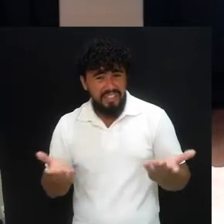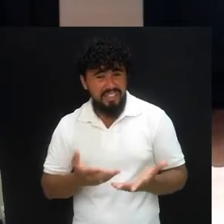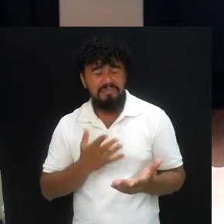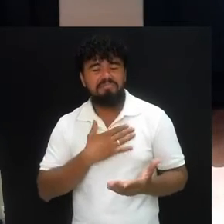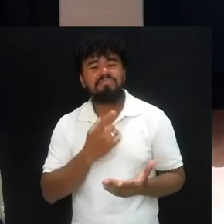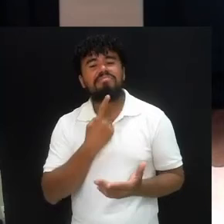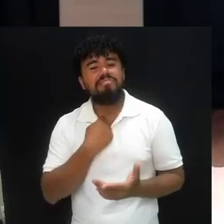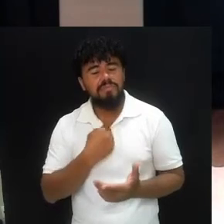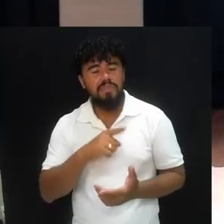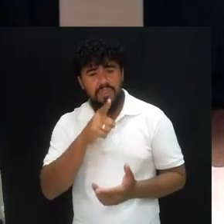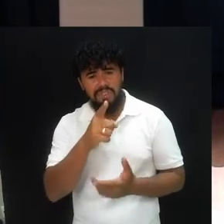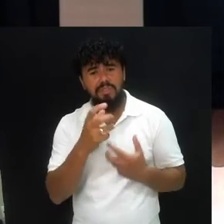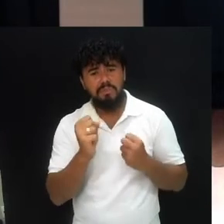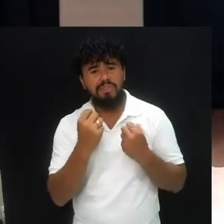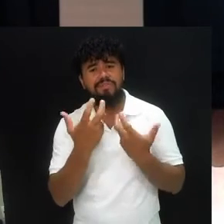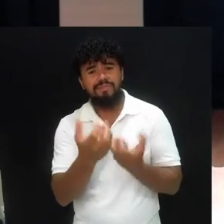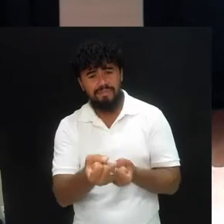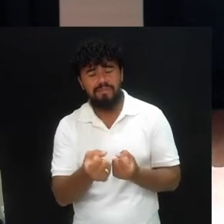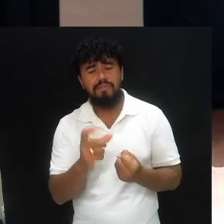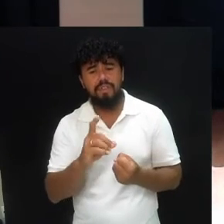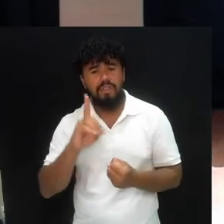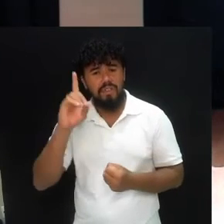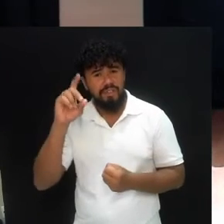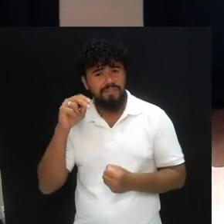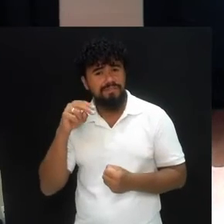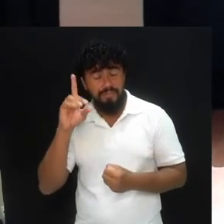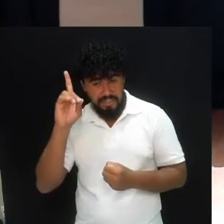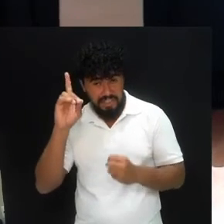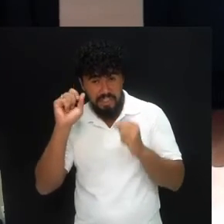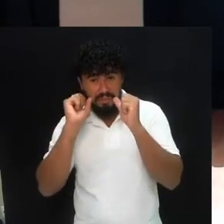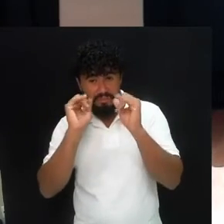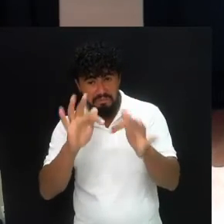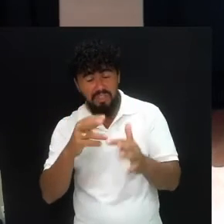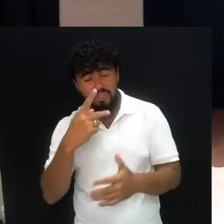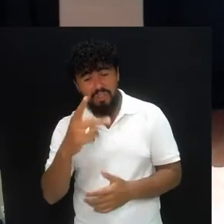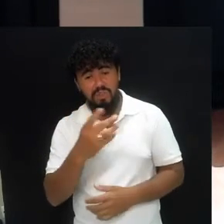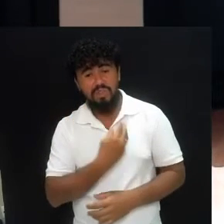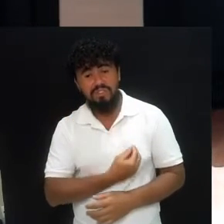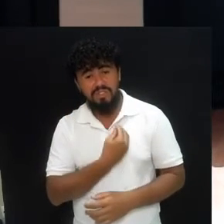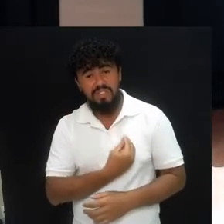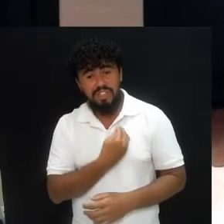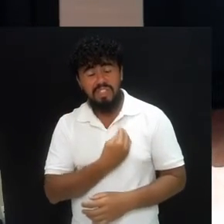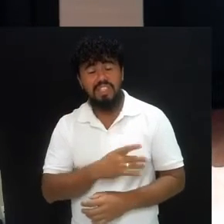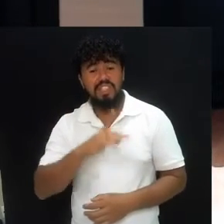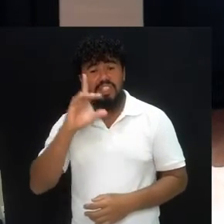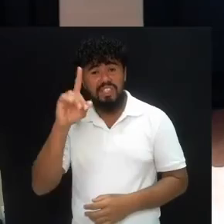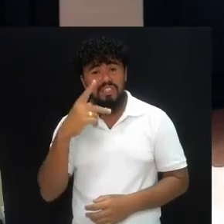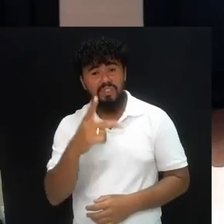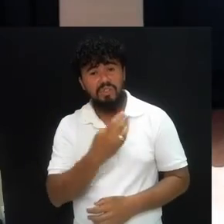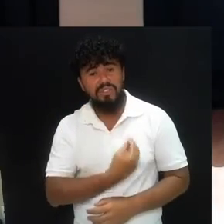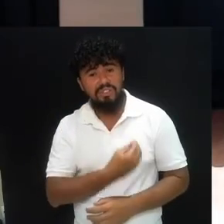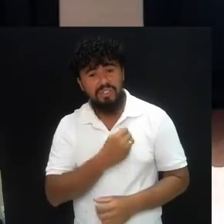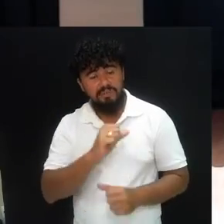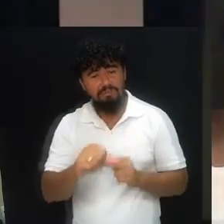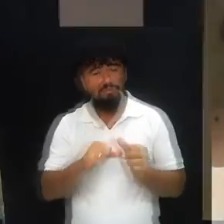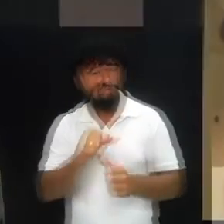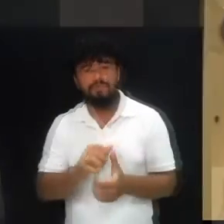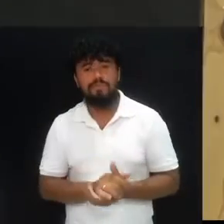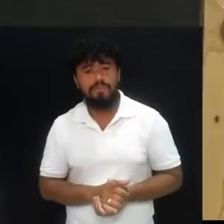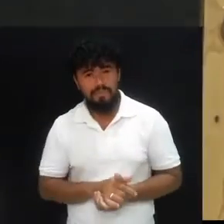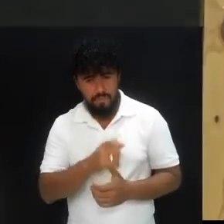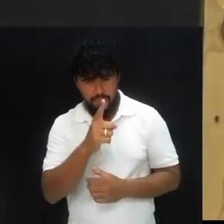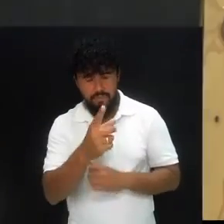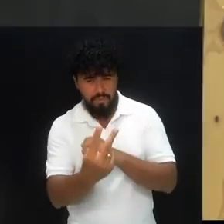hoje, é que você em casa receba agora a intervenção sobrenatural. Deus vai entrar nessa cova, Deus vai entrar na tua vida, Deus vai entrar na tua casa, escute isso.